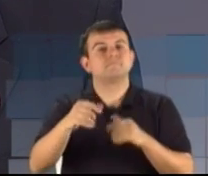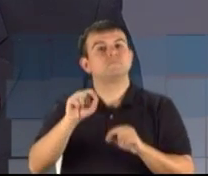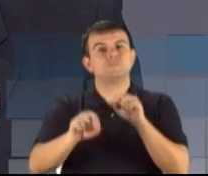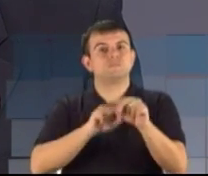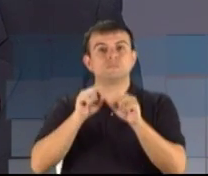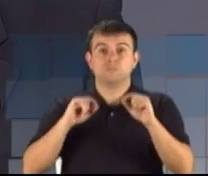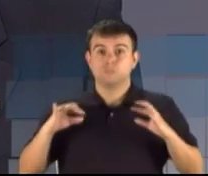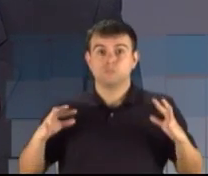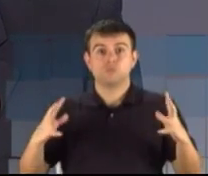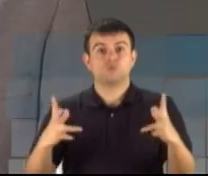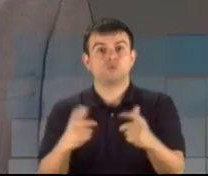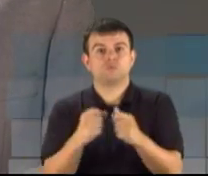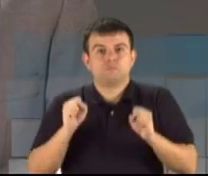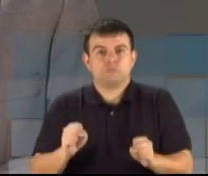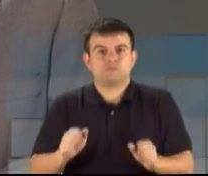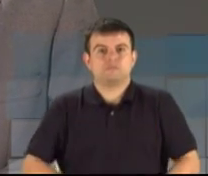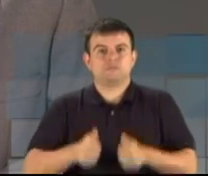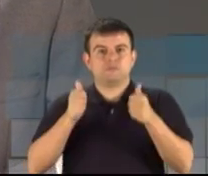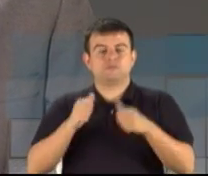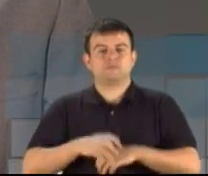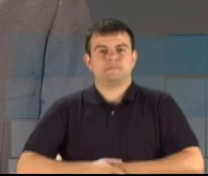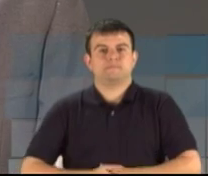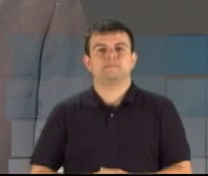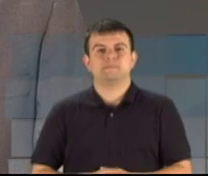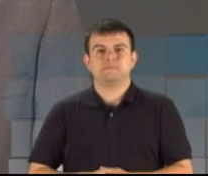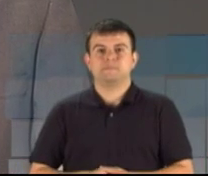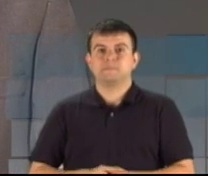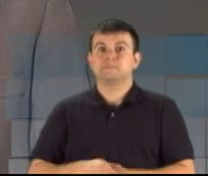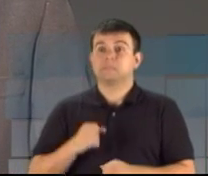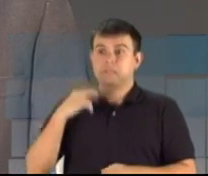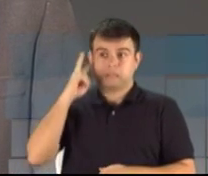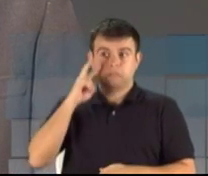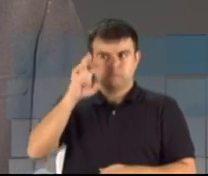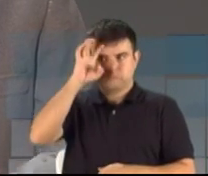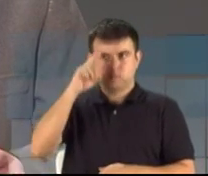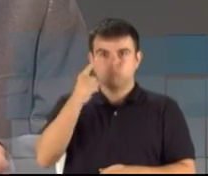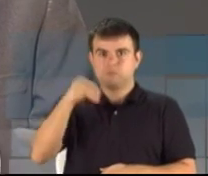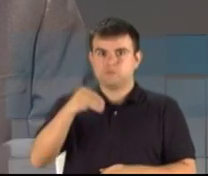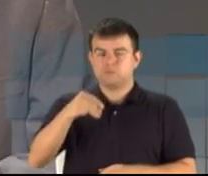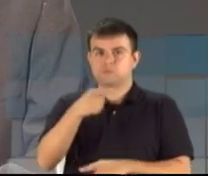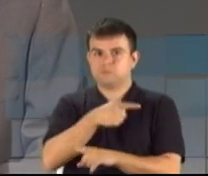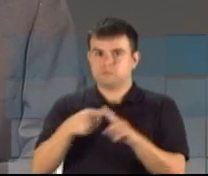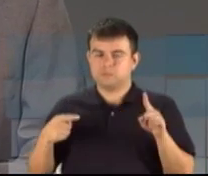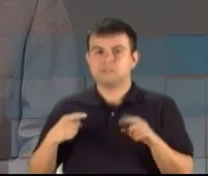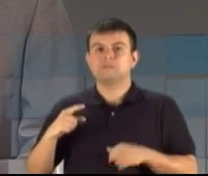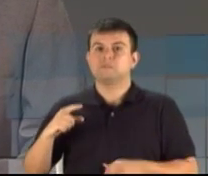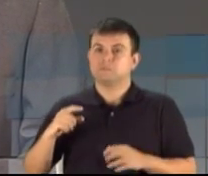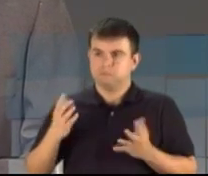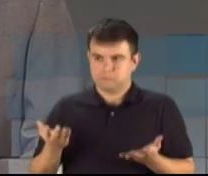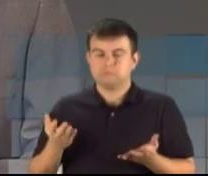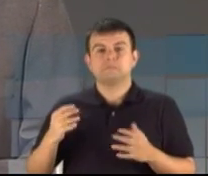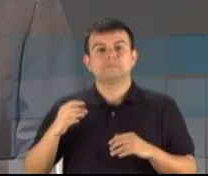podemos melhorar o nosso Estado. Tempo esgotado o candidato, lembrando o tempo de 1 minuto e 30 segundos para as considerações finais. E agora é a vez